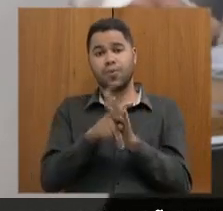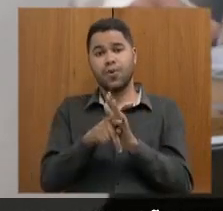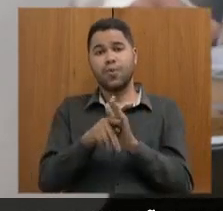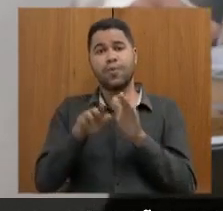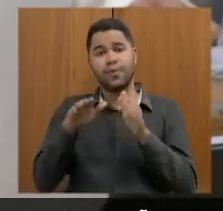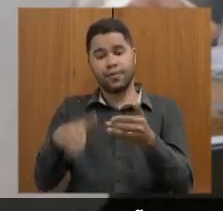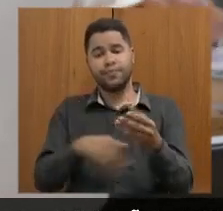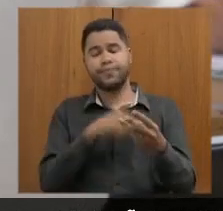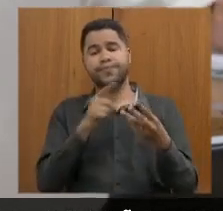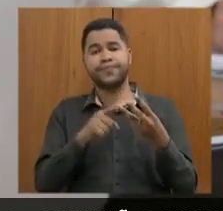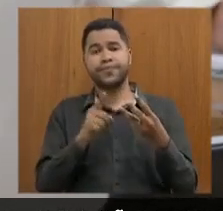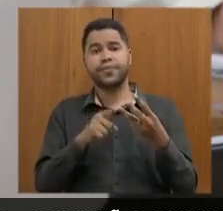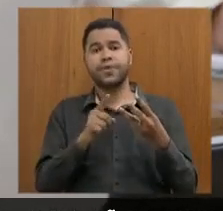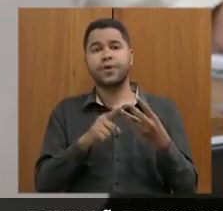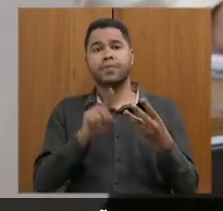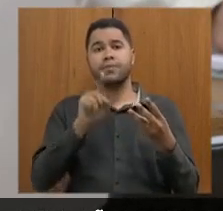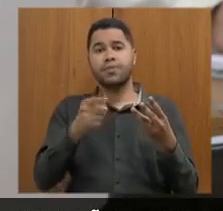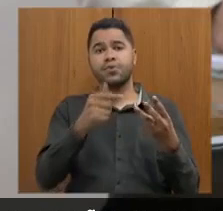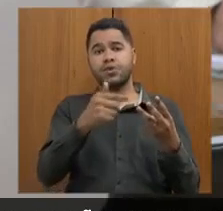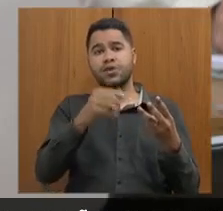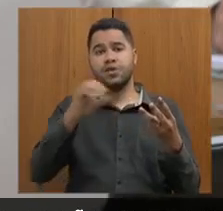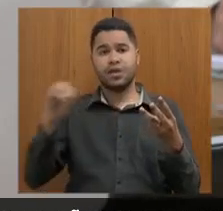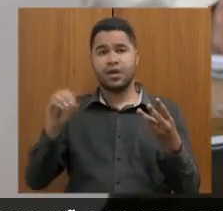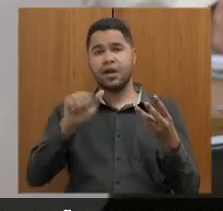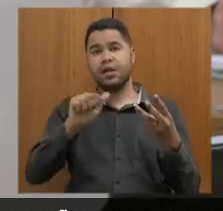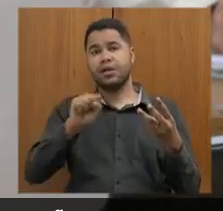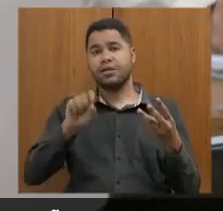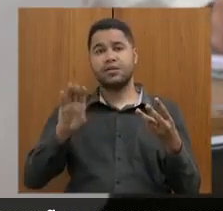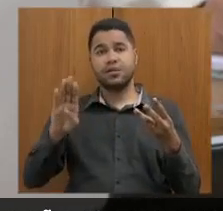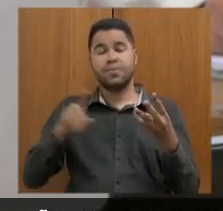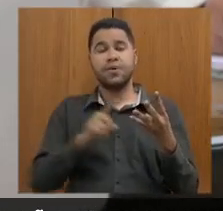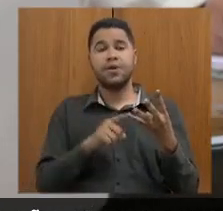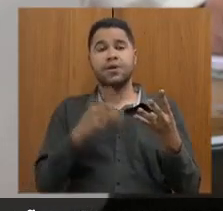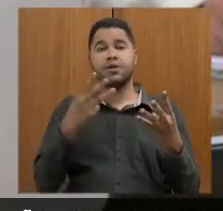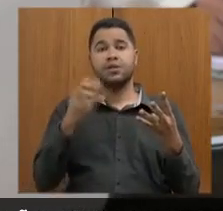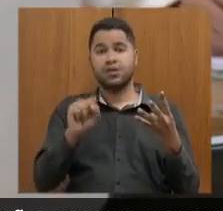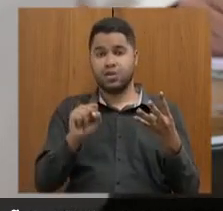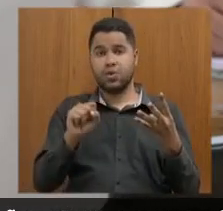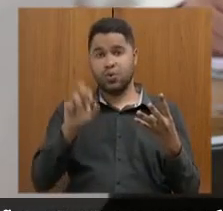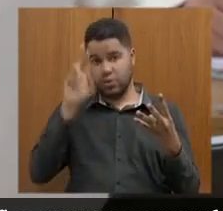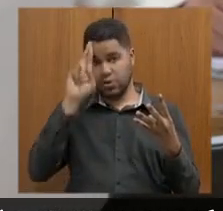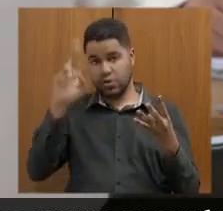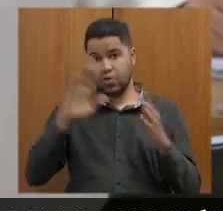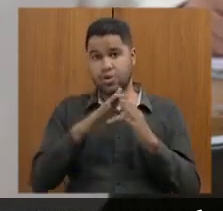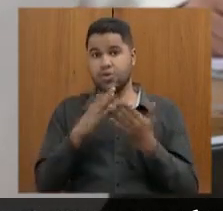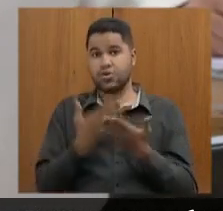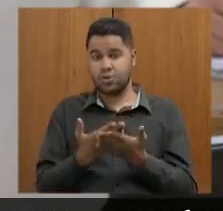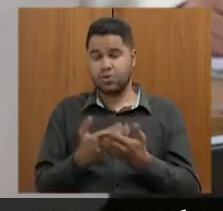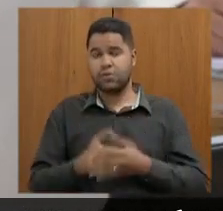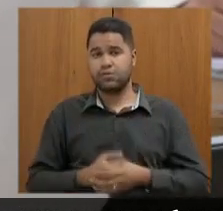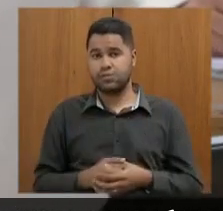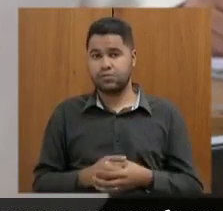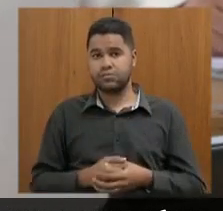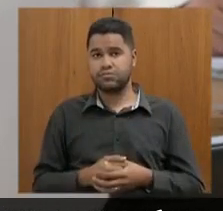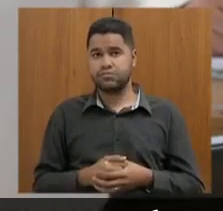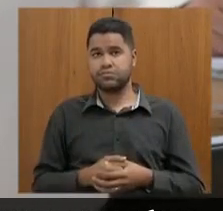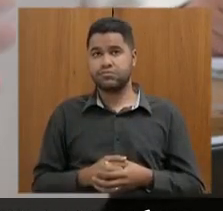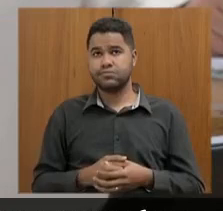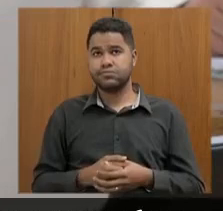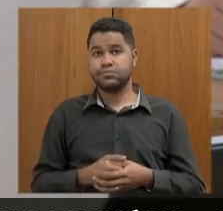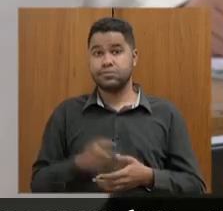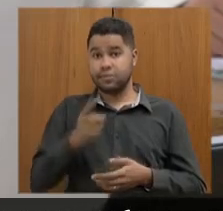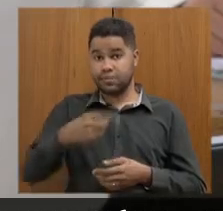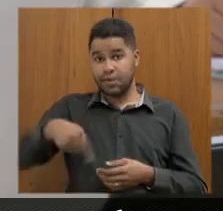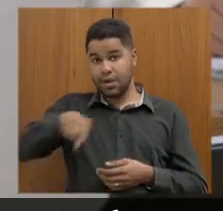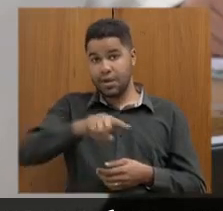.607 cargos de auxiliares de serviços gerais e de 38 diretores de escola da educação básica, transferindo